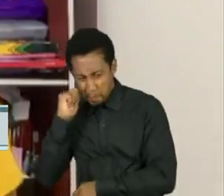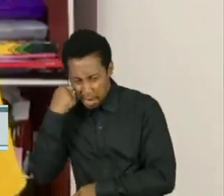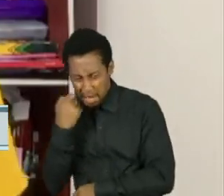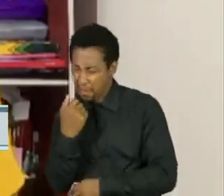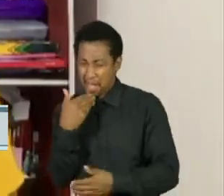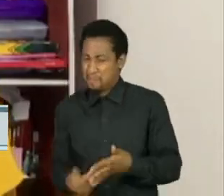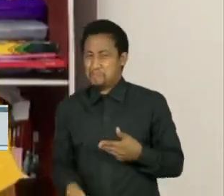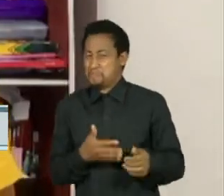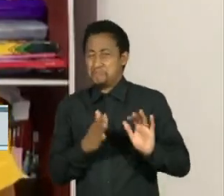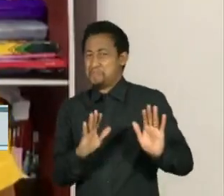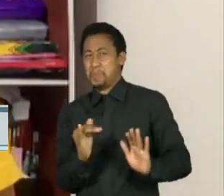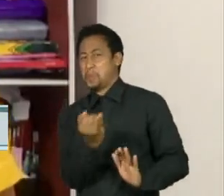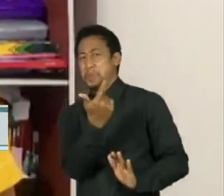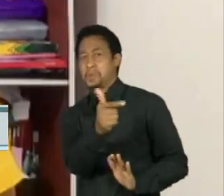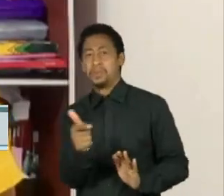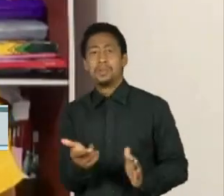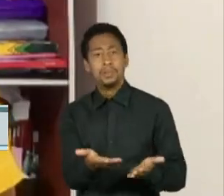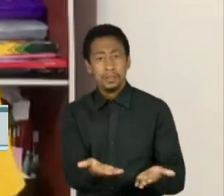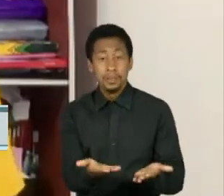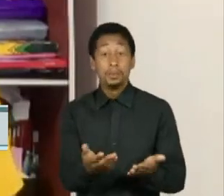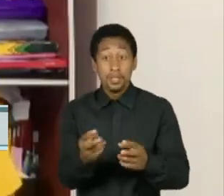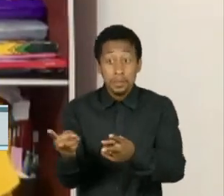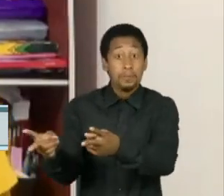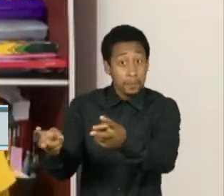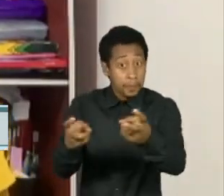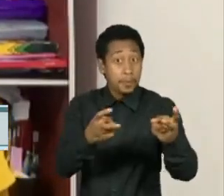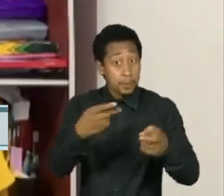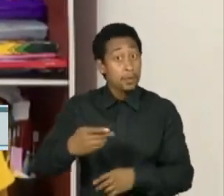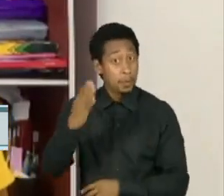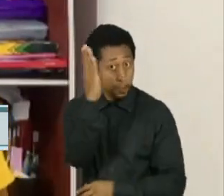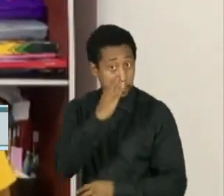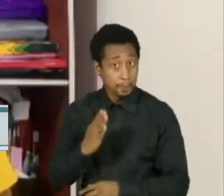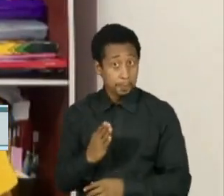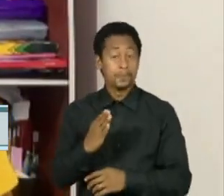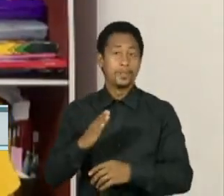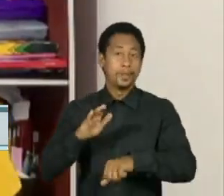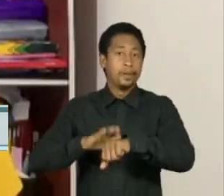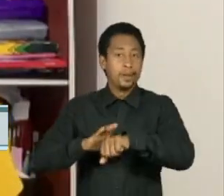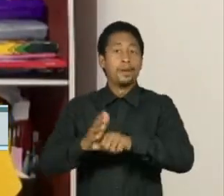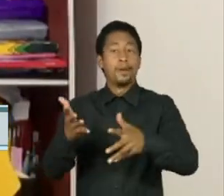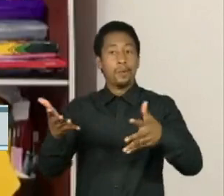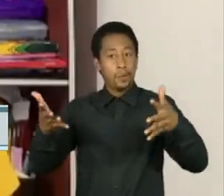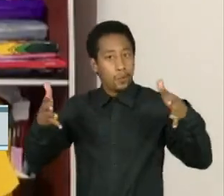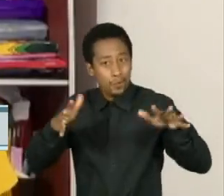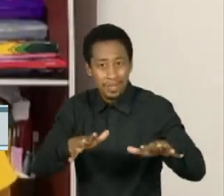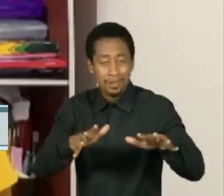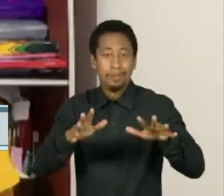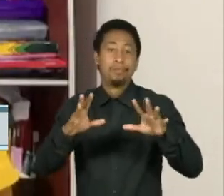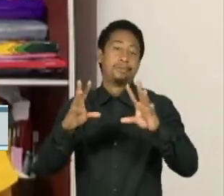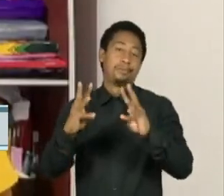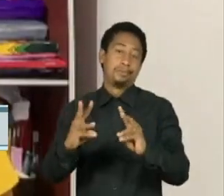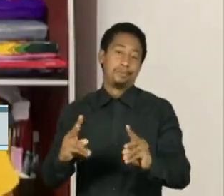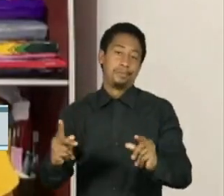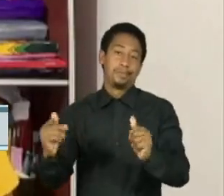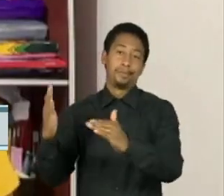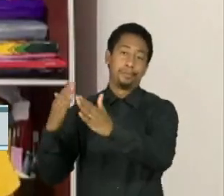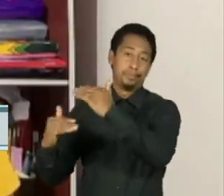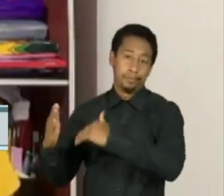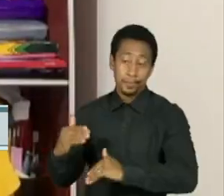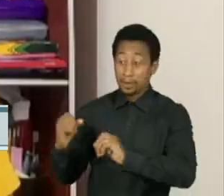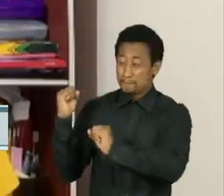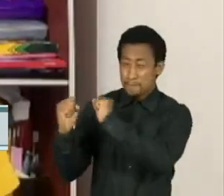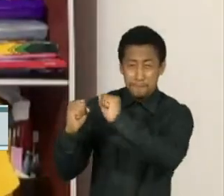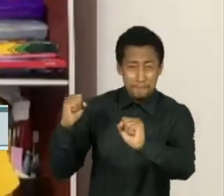Brasil, nos últimos anos, a gente tem visto desmantelamento das políticas de inclusão, o aumento das desigualdades, o aumento dos